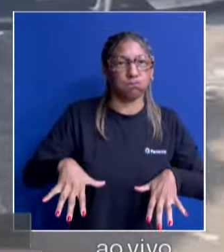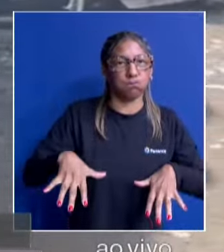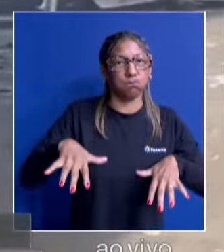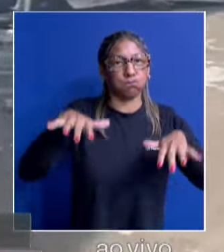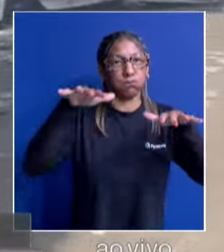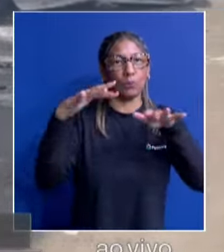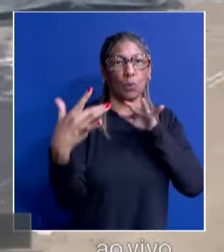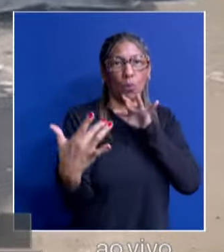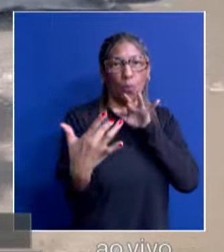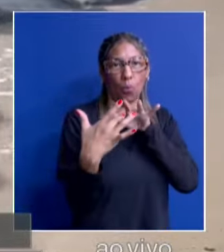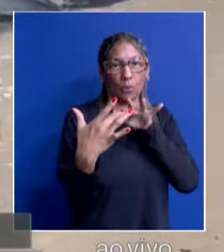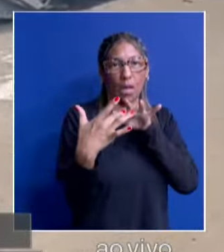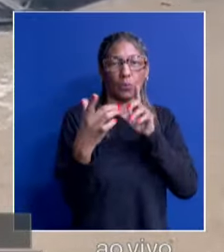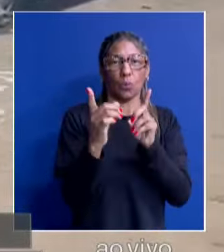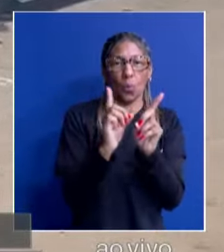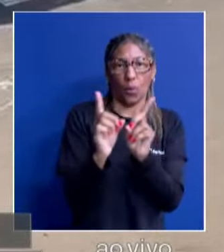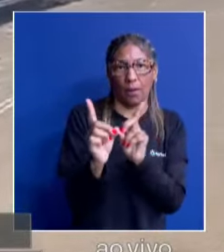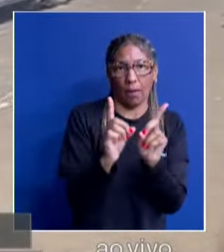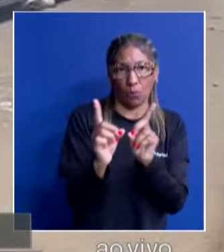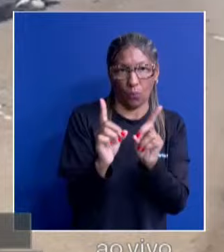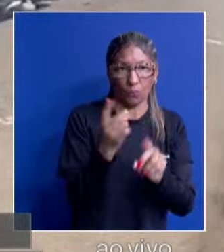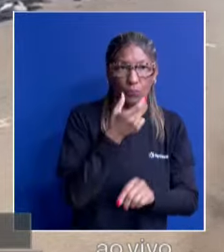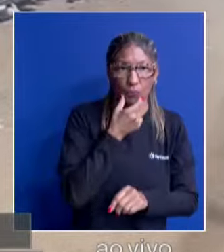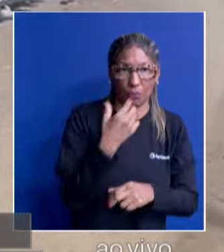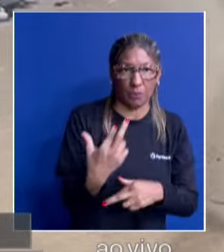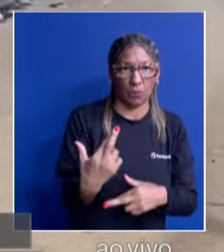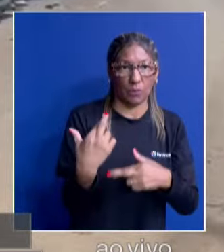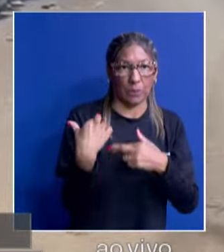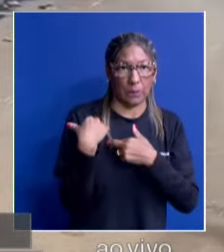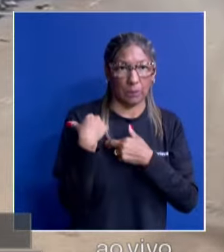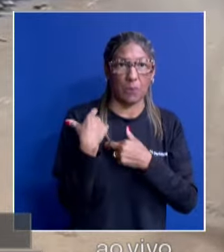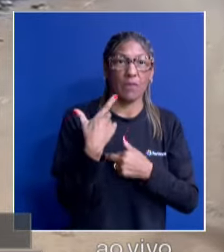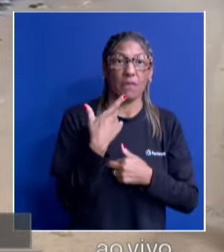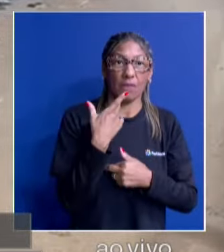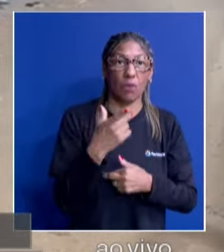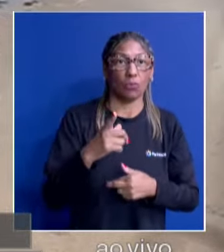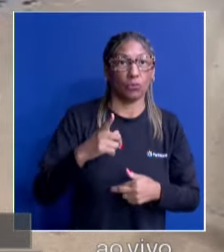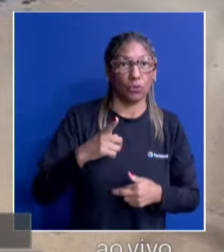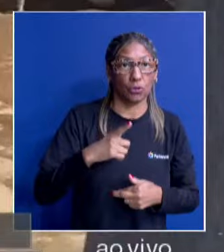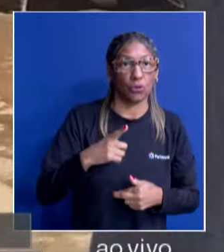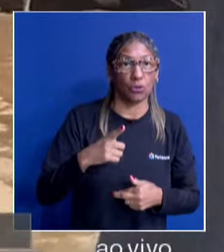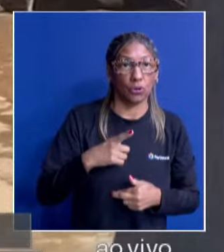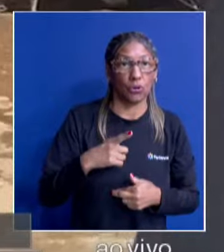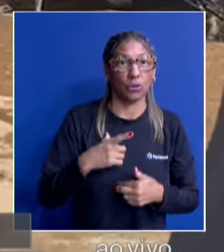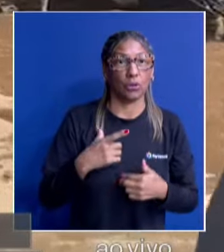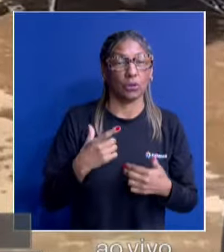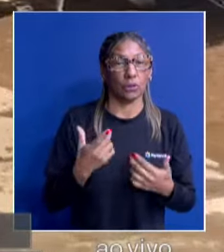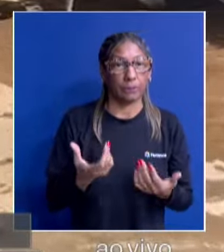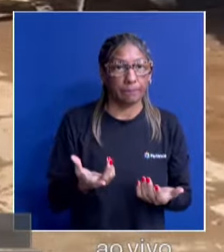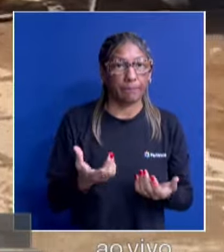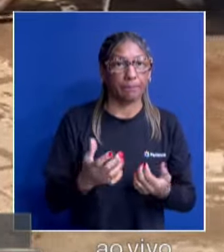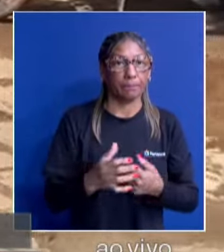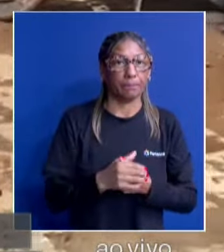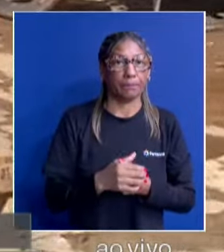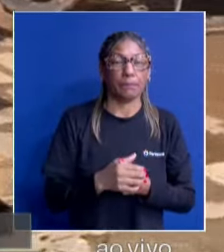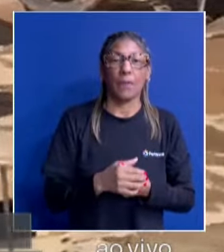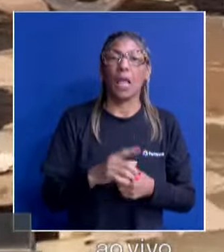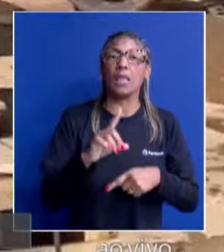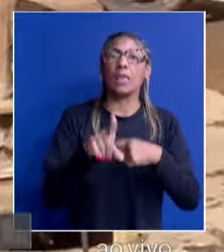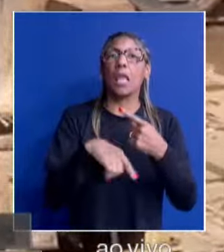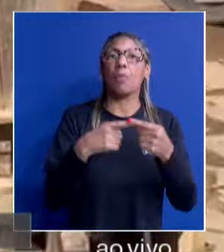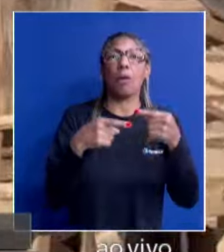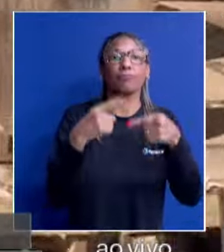contato com o coordenador. E o coordenador me passou, que aí ele fez tudo lá em Belém. Só que agora, pouco, ele me passou uma informação, que não conseguiram mais